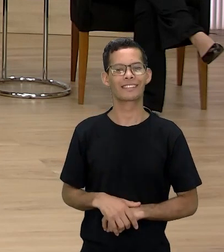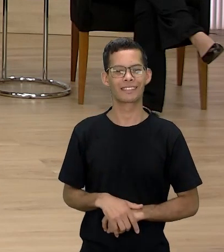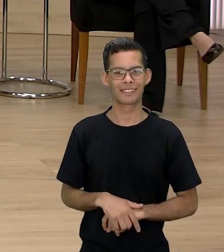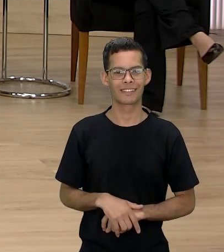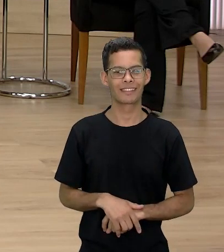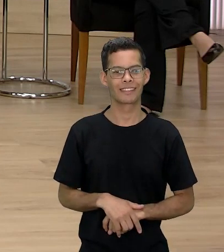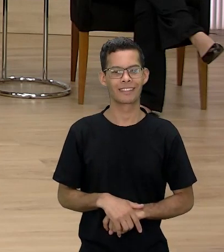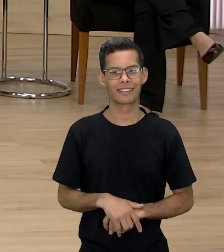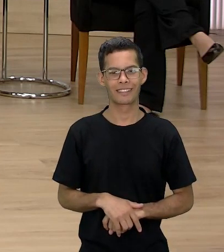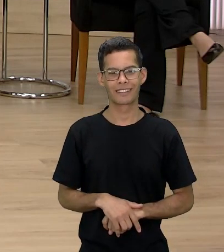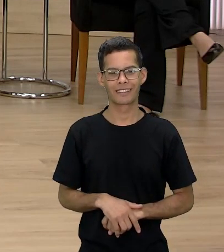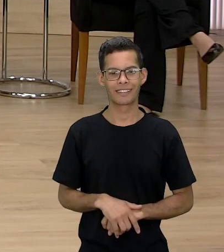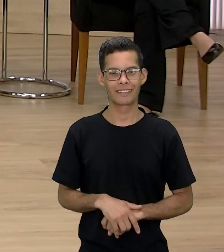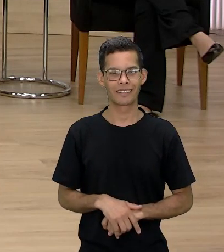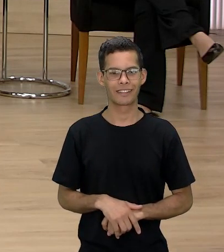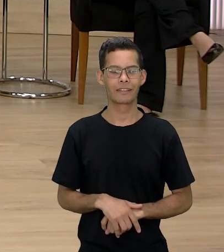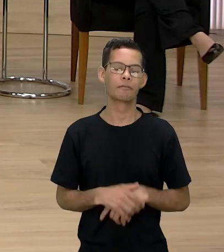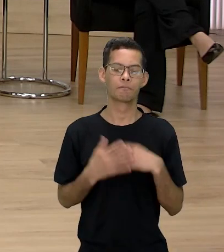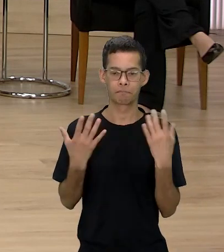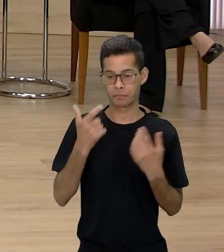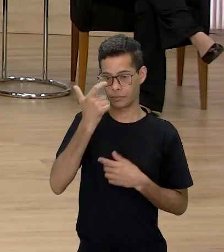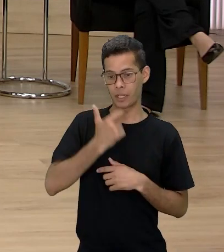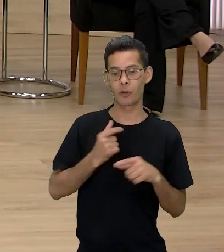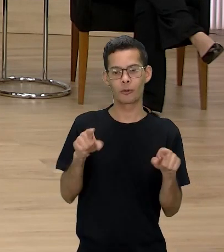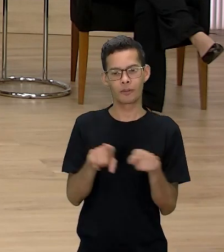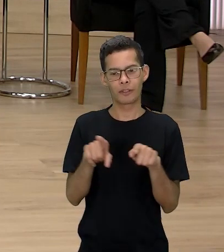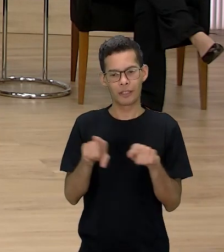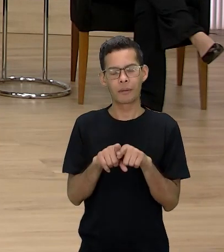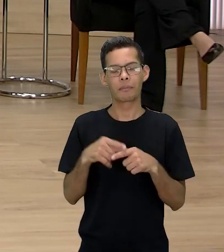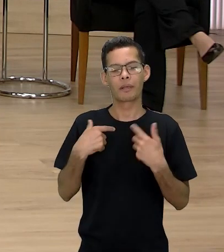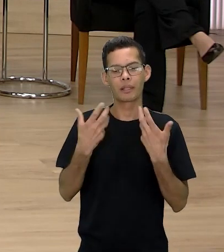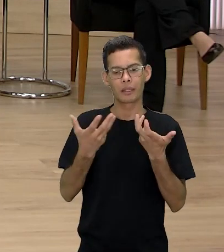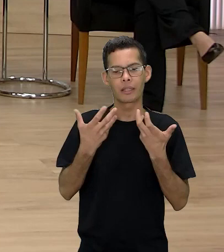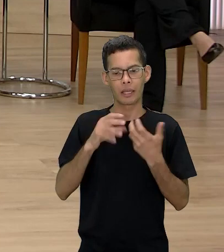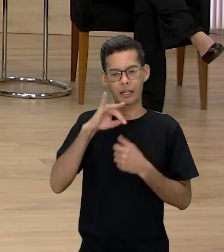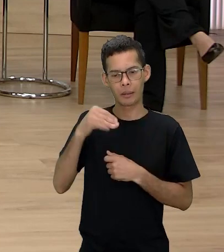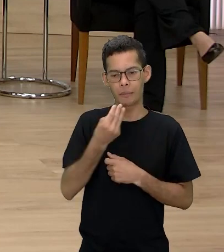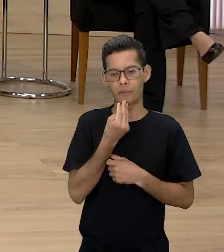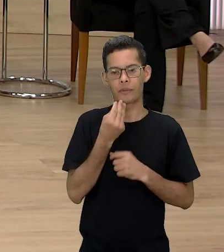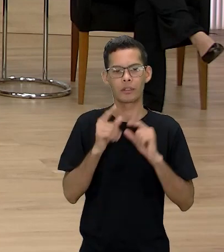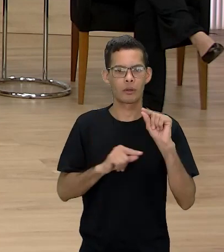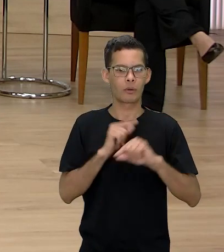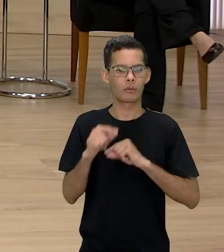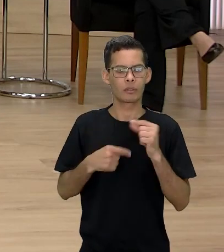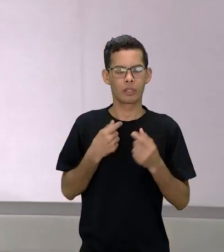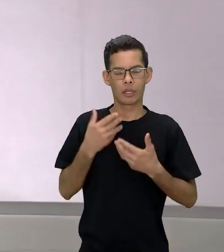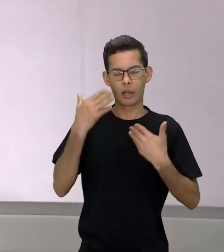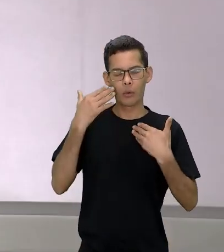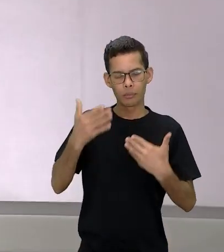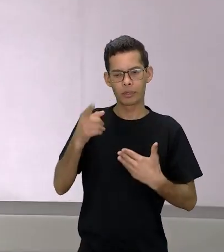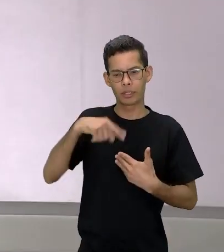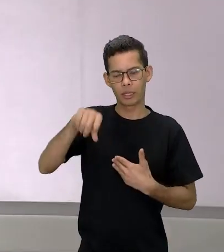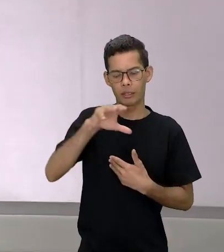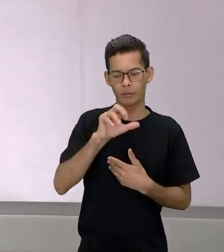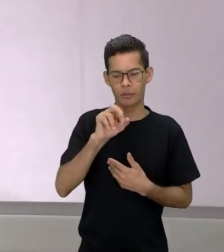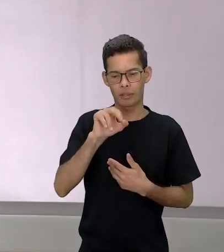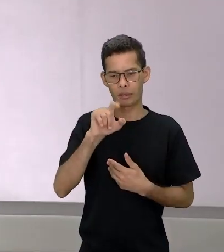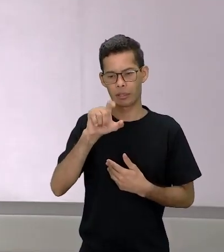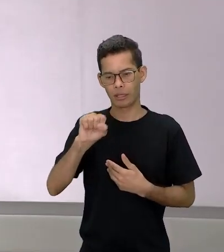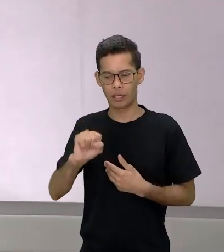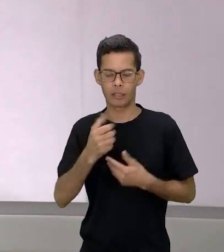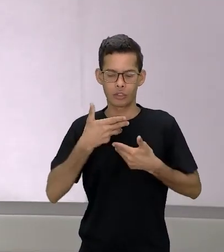obrigada viu eu também queria aproveitar pra primeiramente agradecer o convite do Carlos da